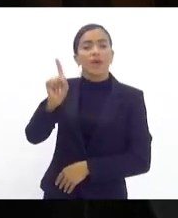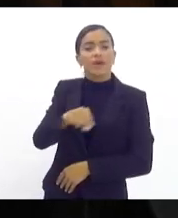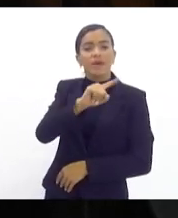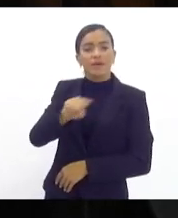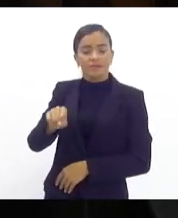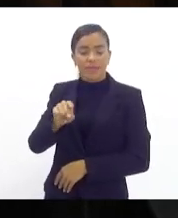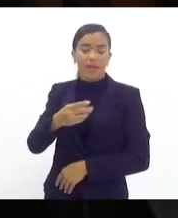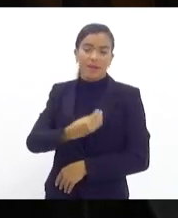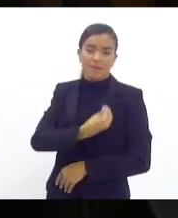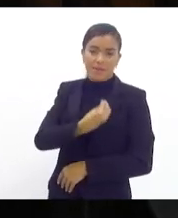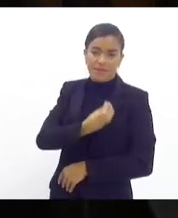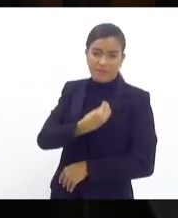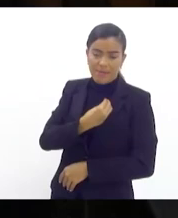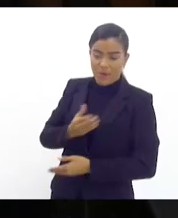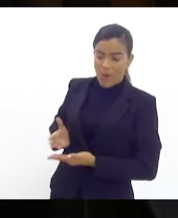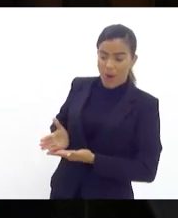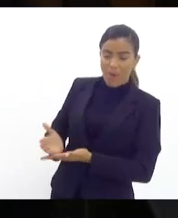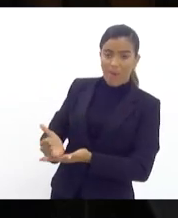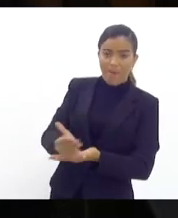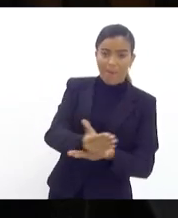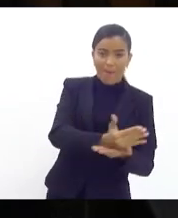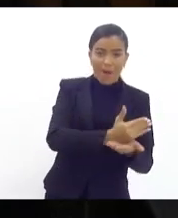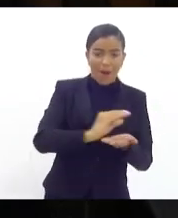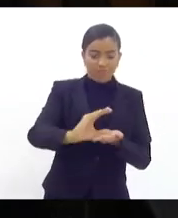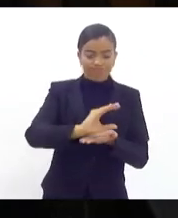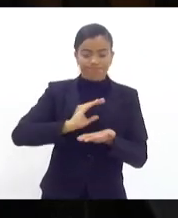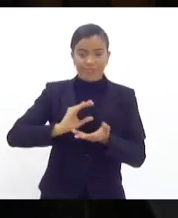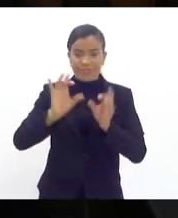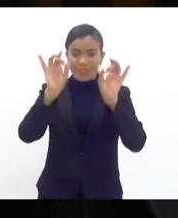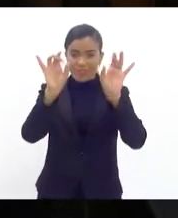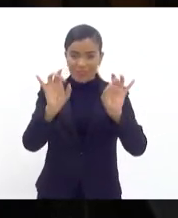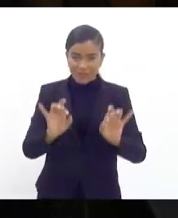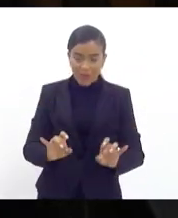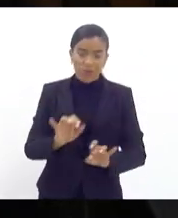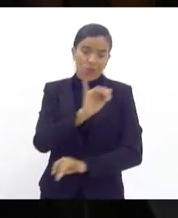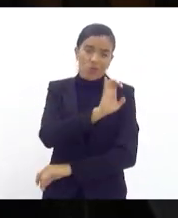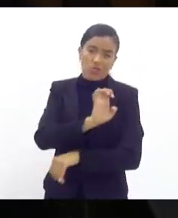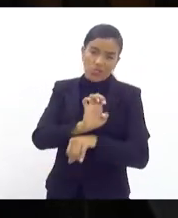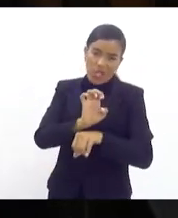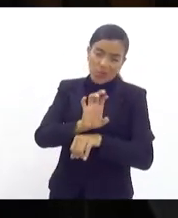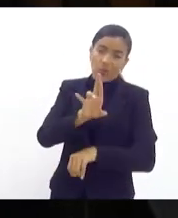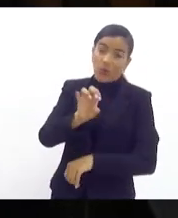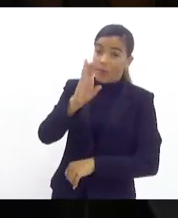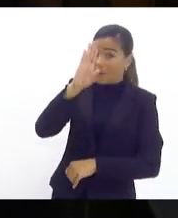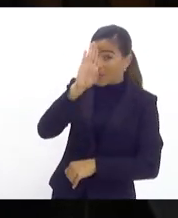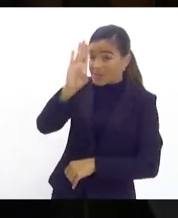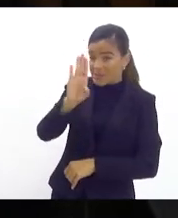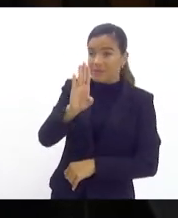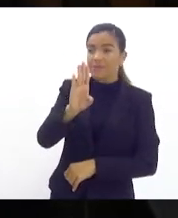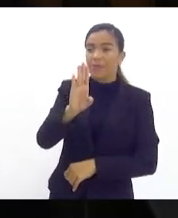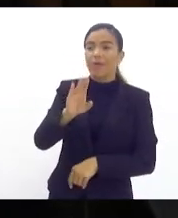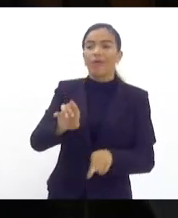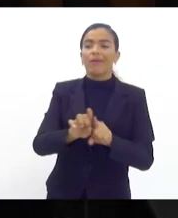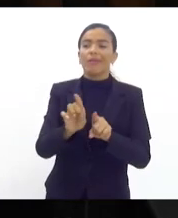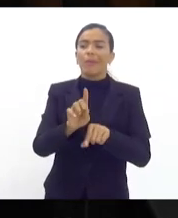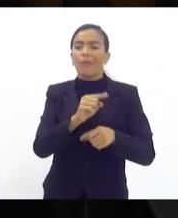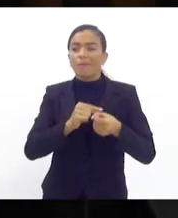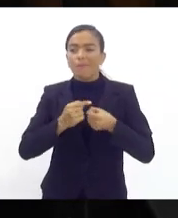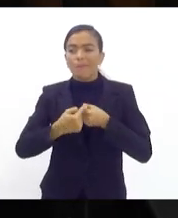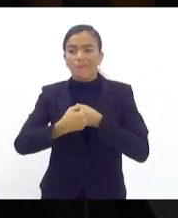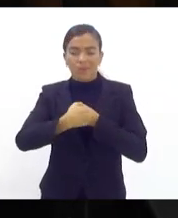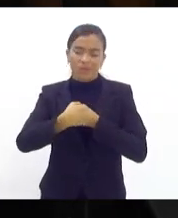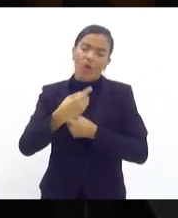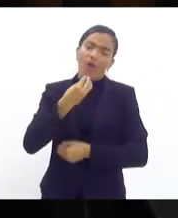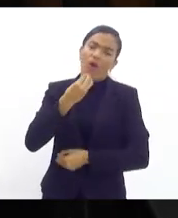participação nos vozes participações especiais do estado do Rio de Janeiro principalmente e seus municípios.